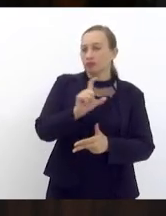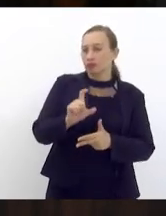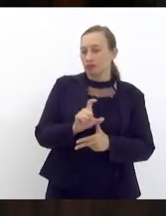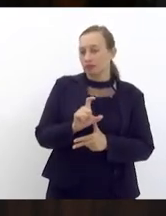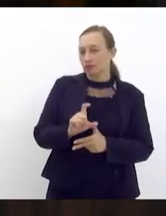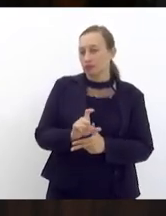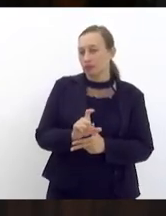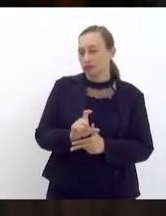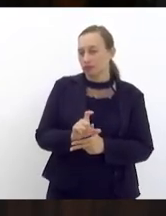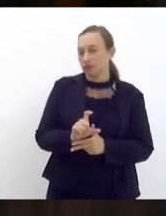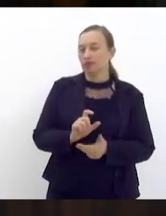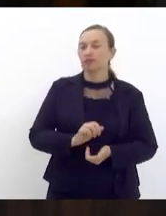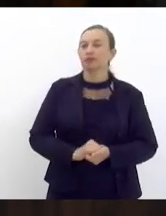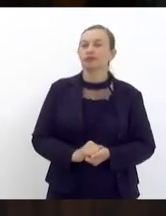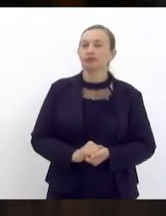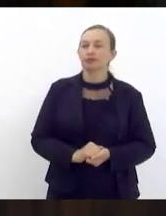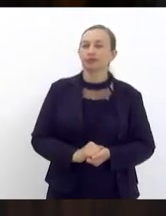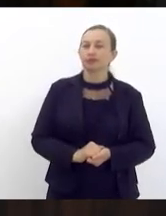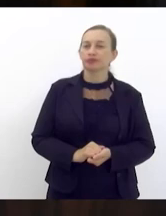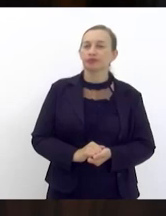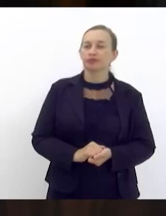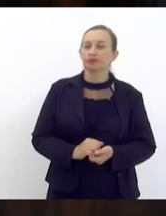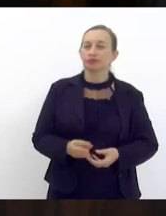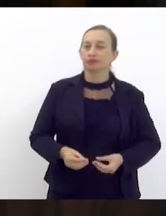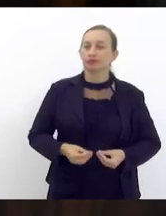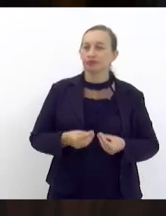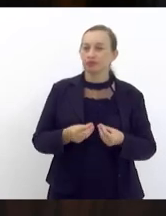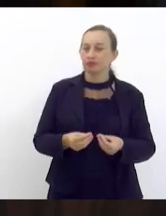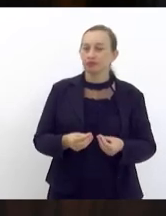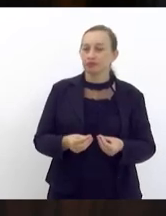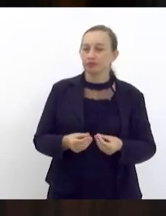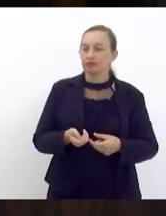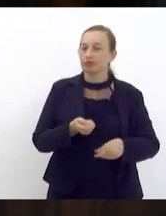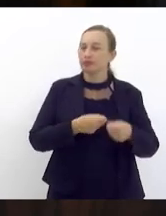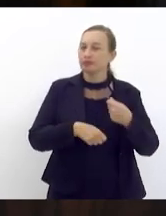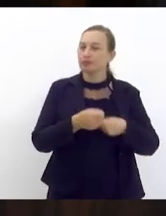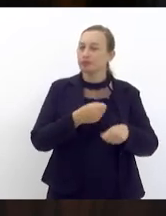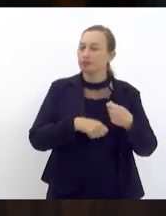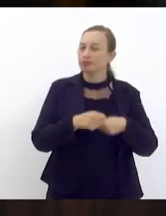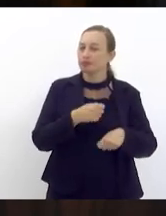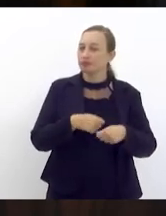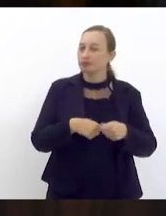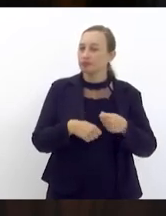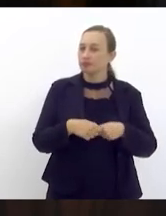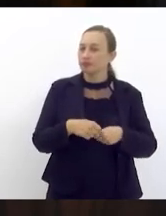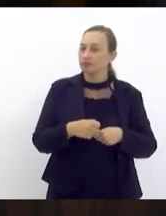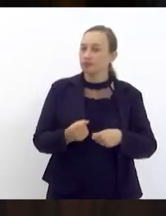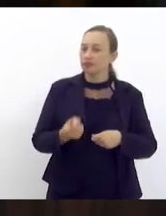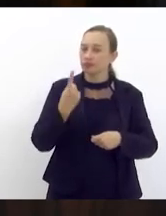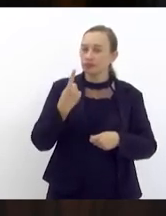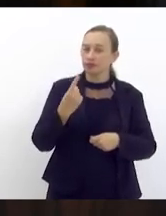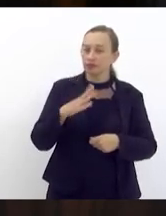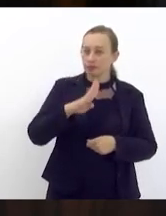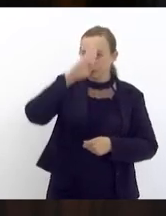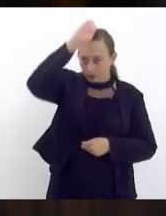o poder executivo a conceder anestia administrativa aos ex-bombeiros